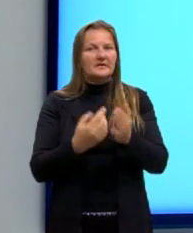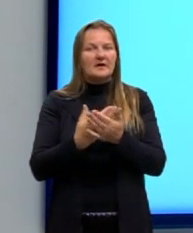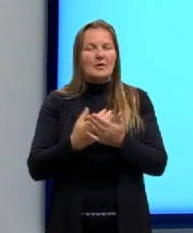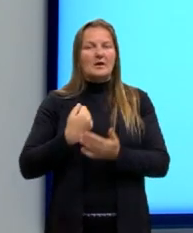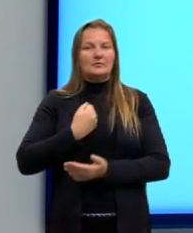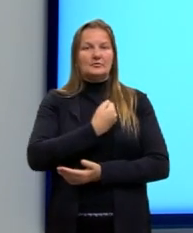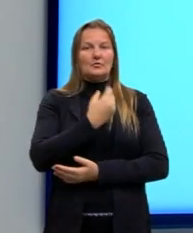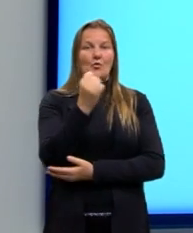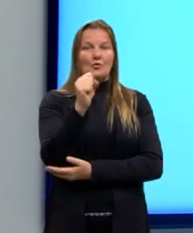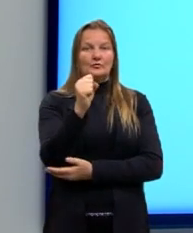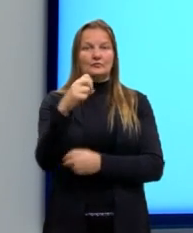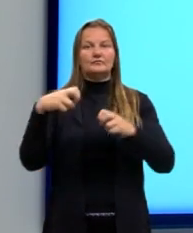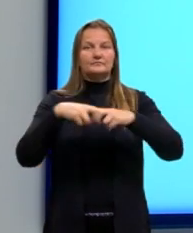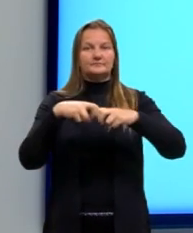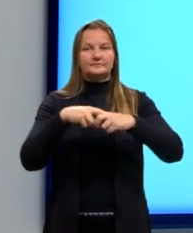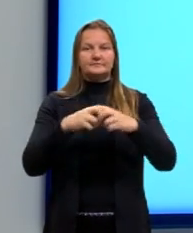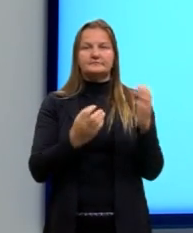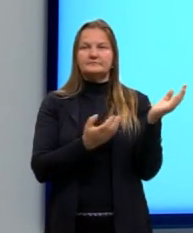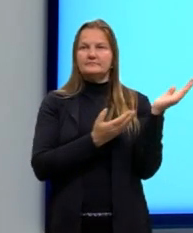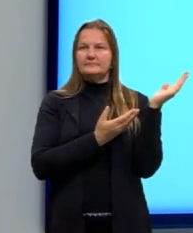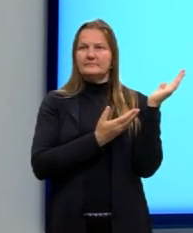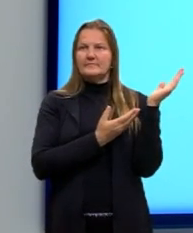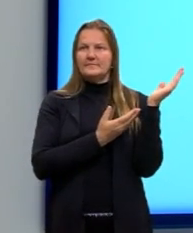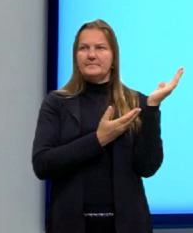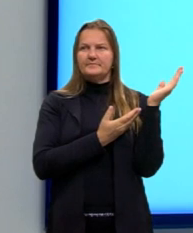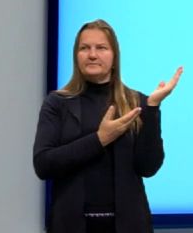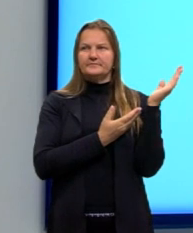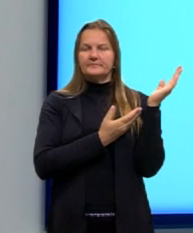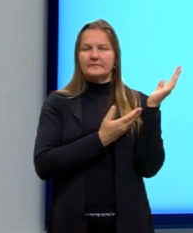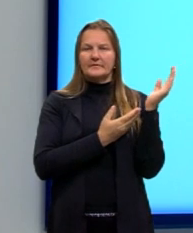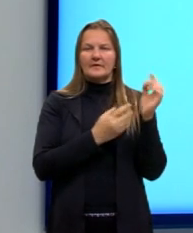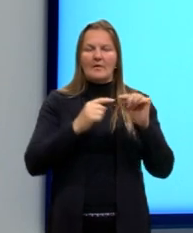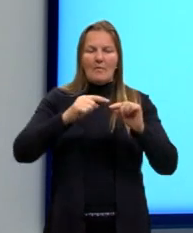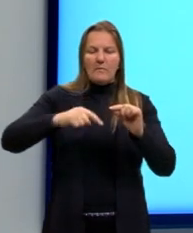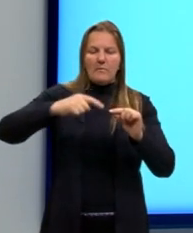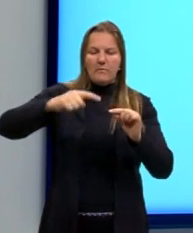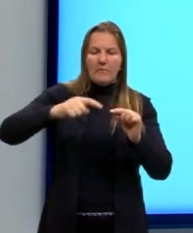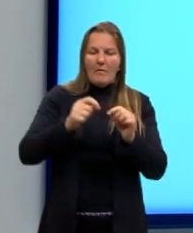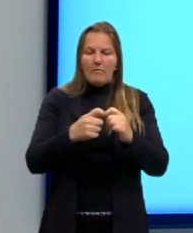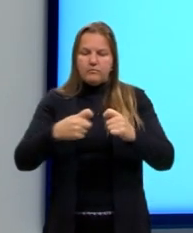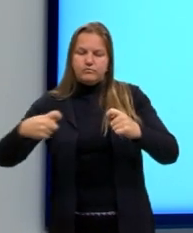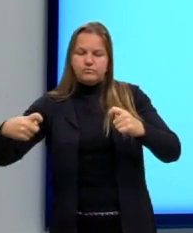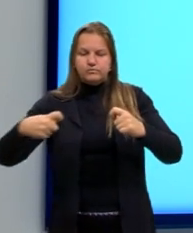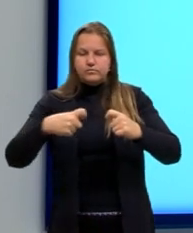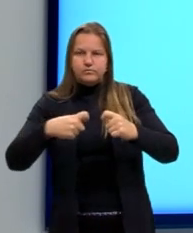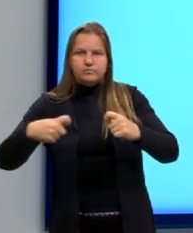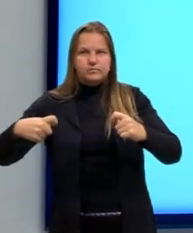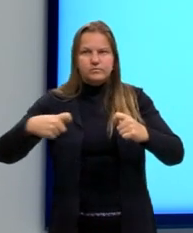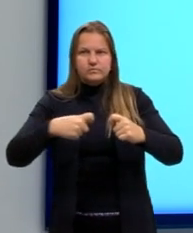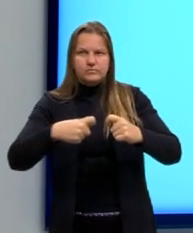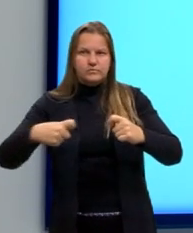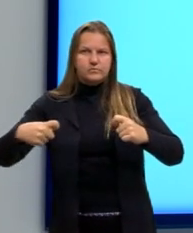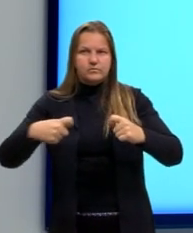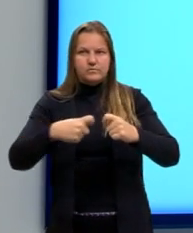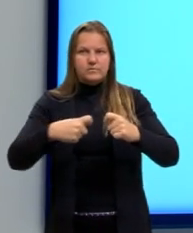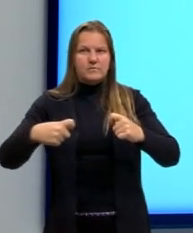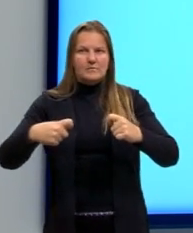de Física, o Ruck é aquele da nossa mola, né? Onde a gente tinha força elástica, certo?